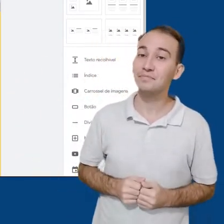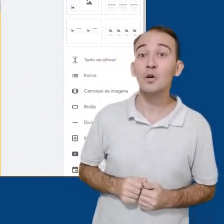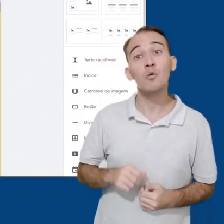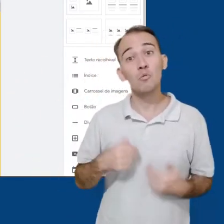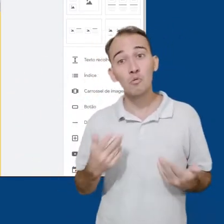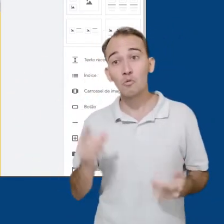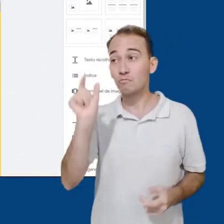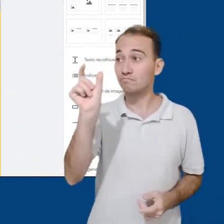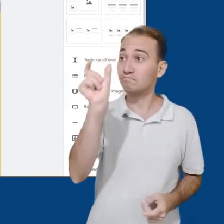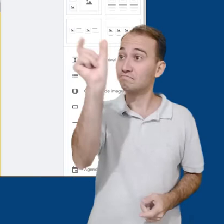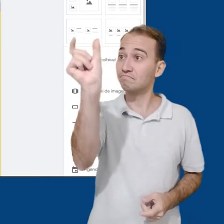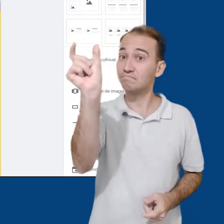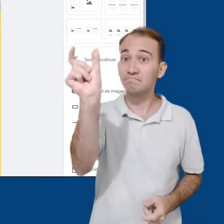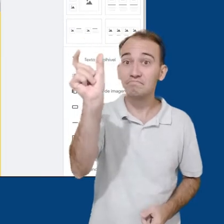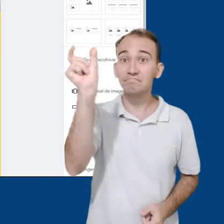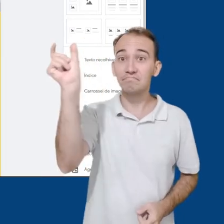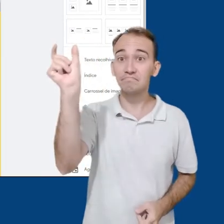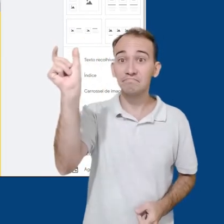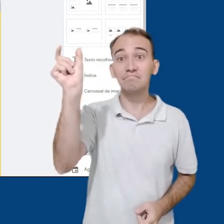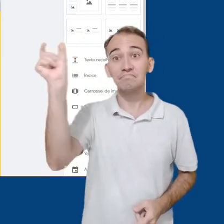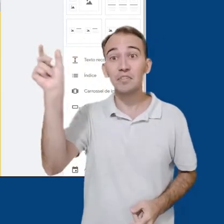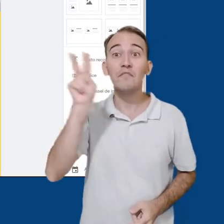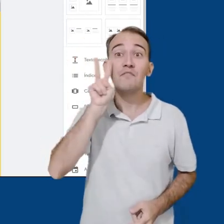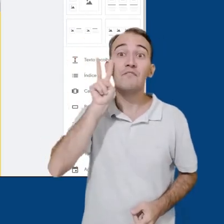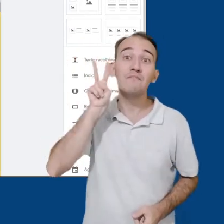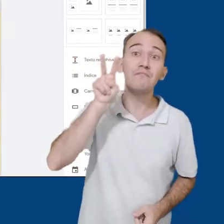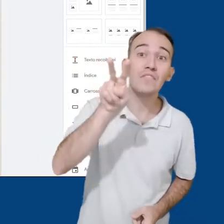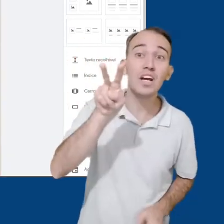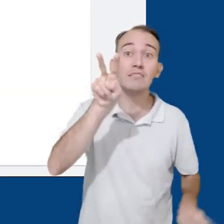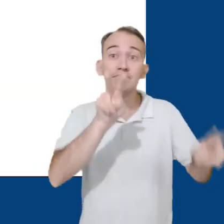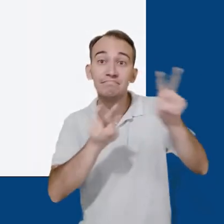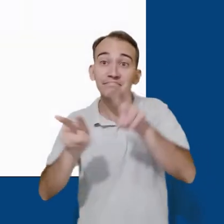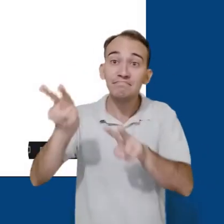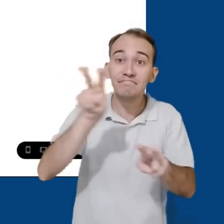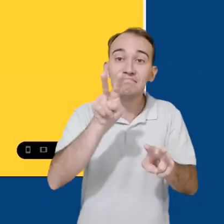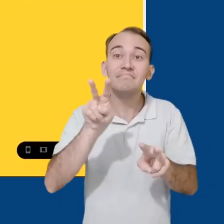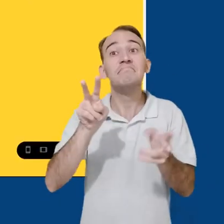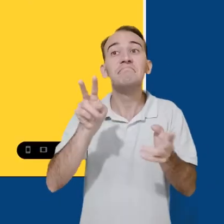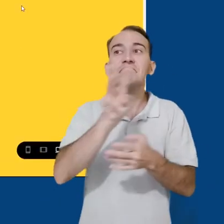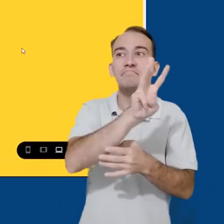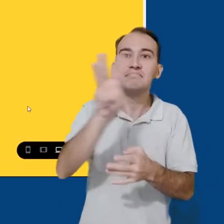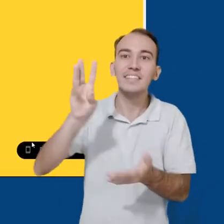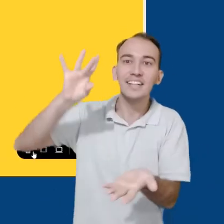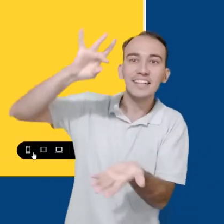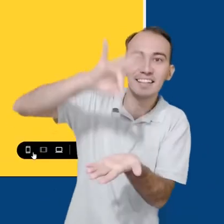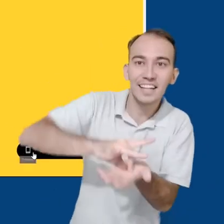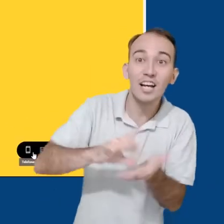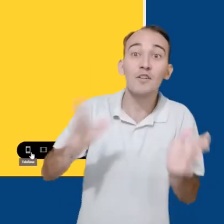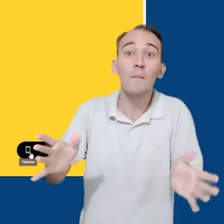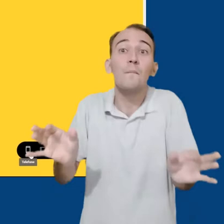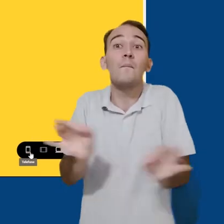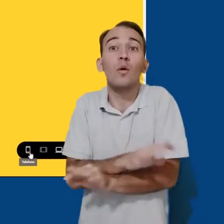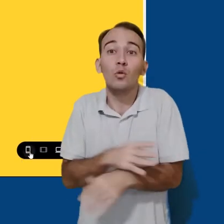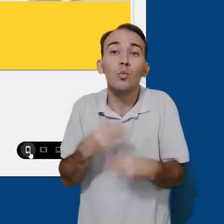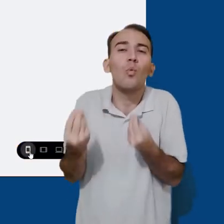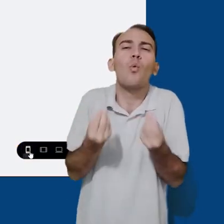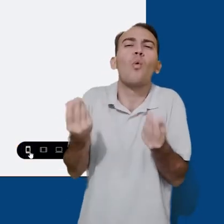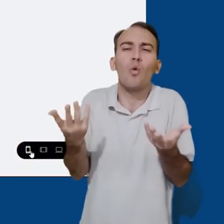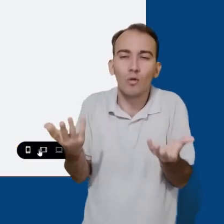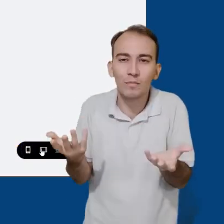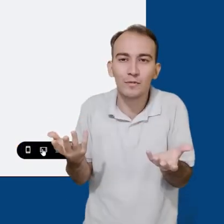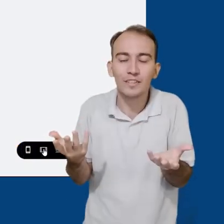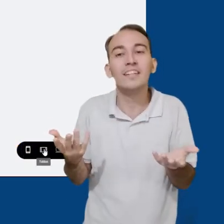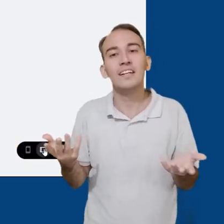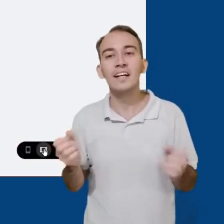ação. A próxima função, visualizar, possibilita que você consiga observar o seu site em